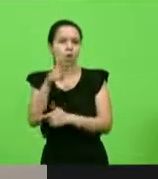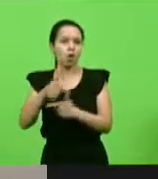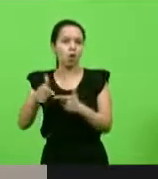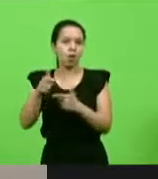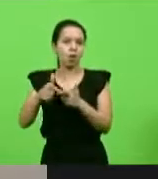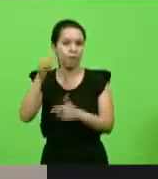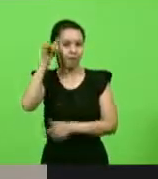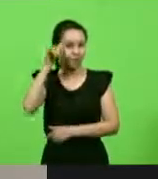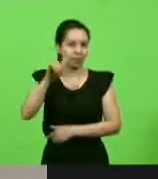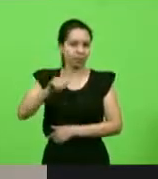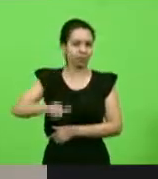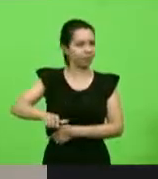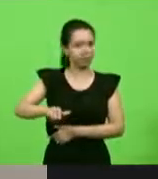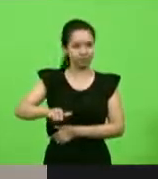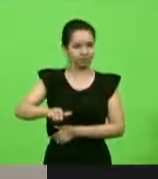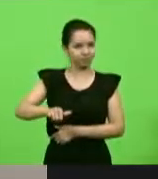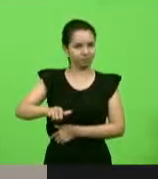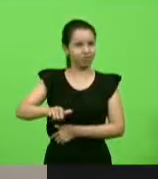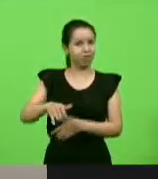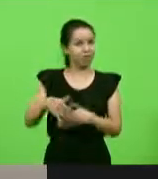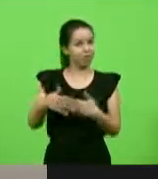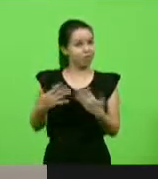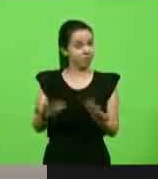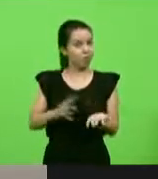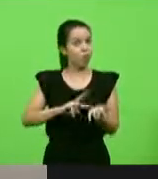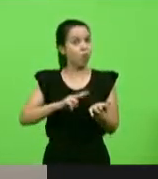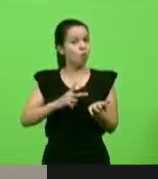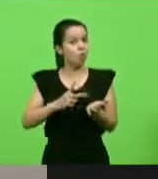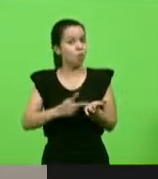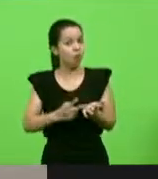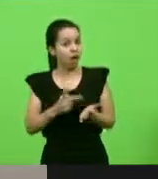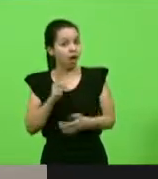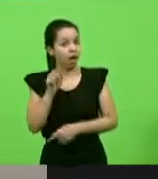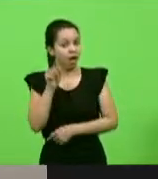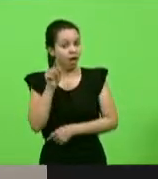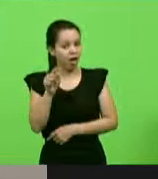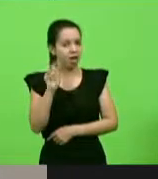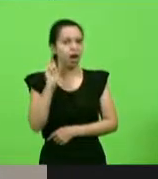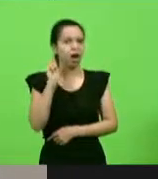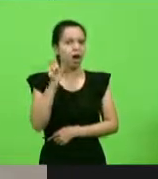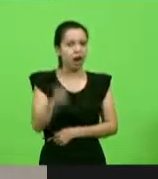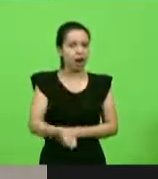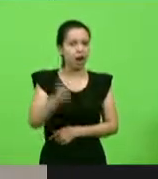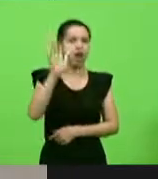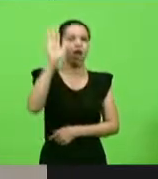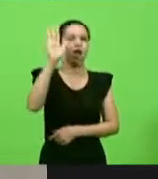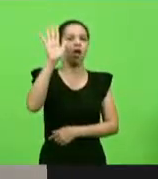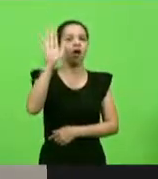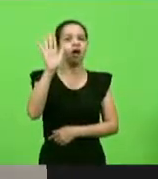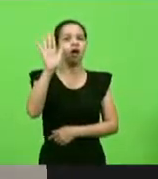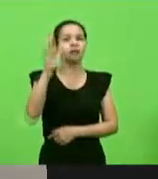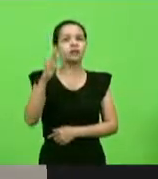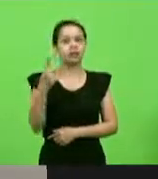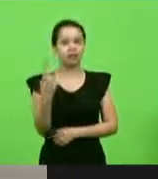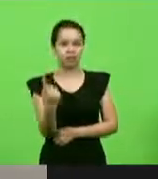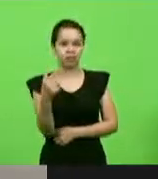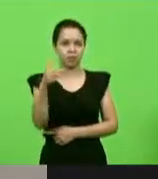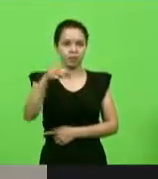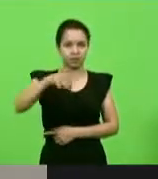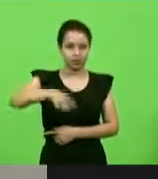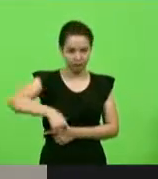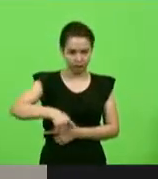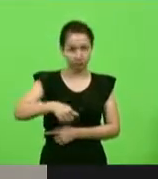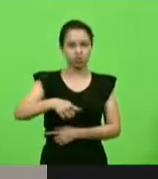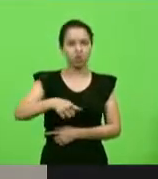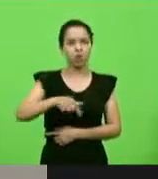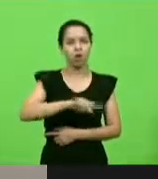seja, este leilão da 17ª rodada de licitações de petróleo